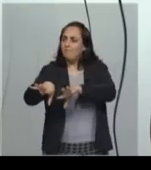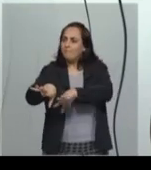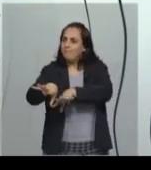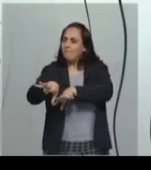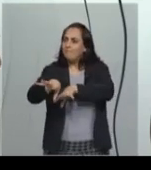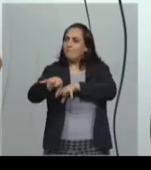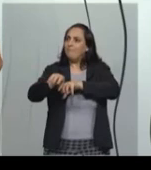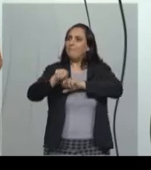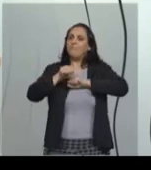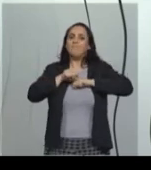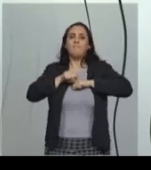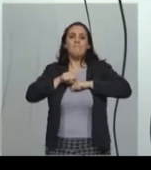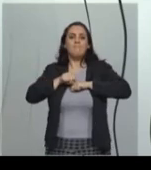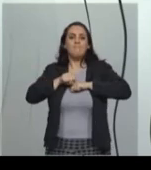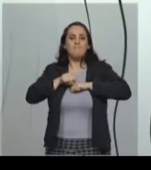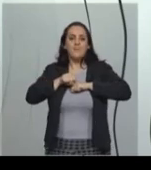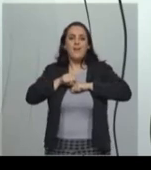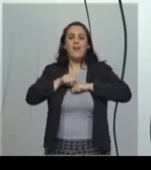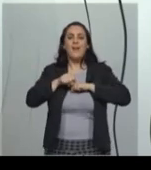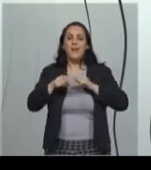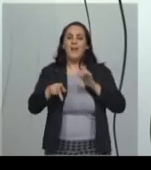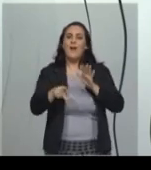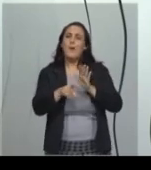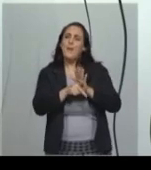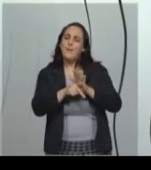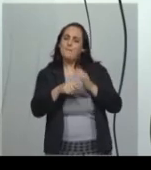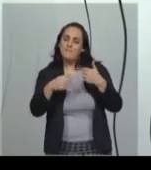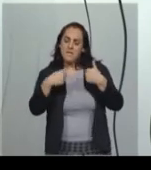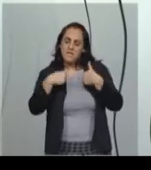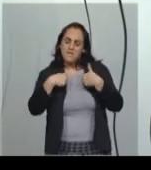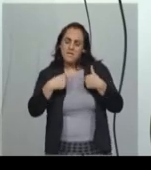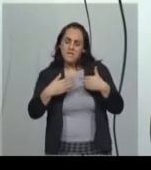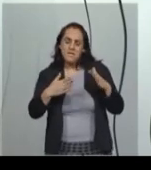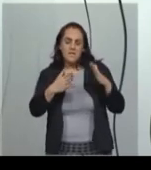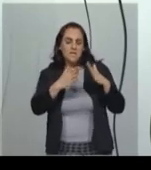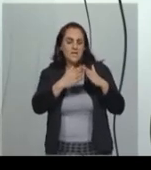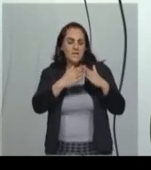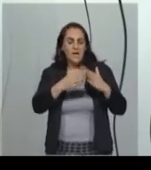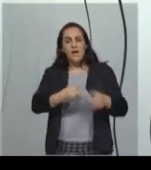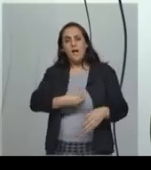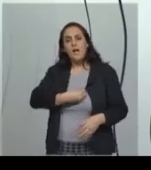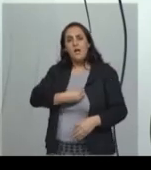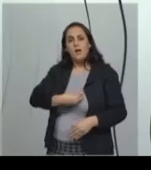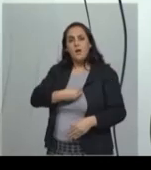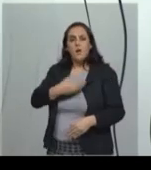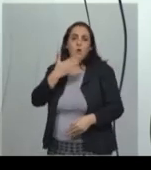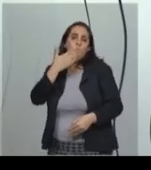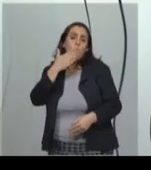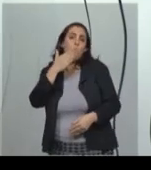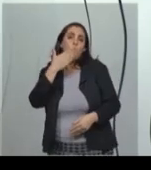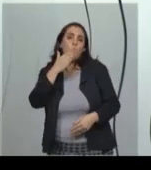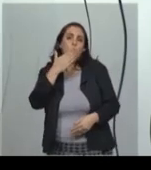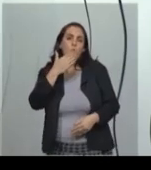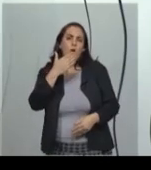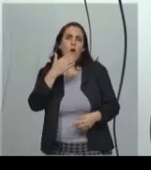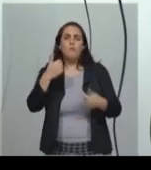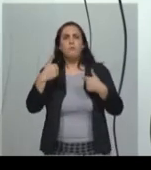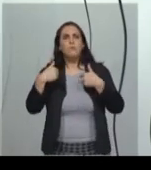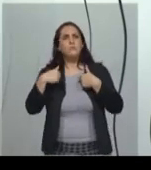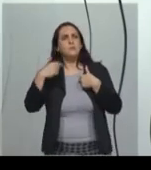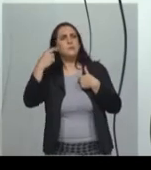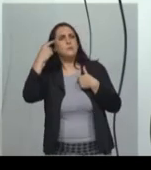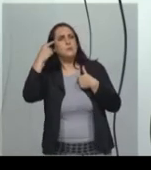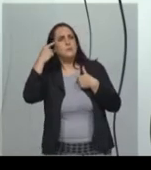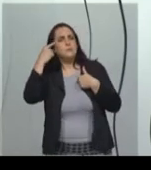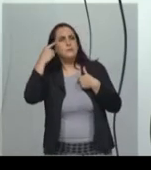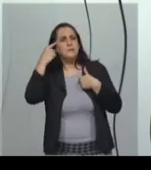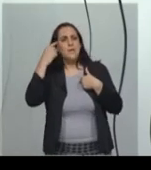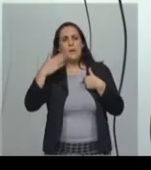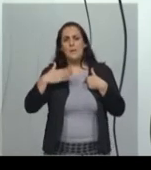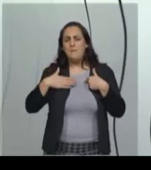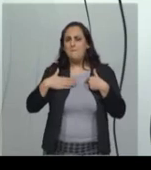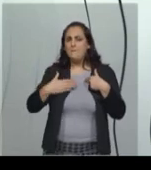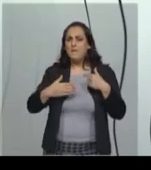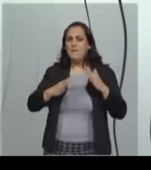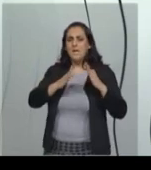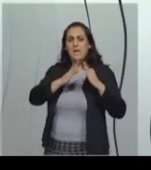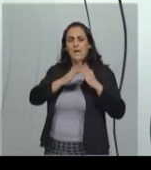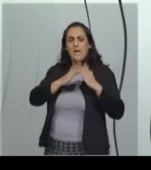Pertenço ao município, que município que é, estou na cidade e qual cidade eu estou, estou na zona rural qual zona rural estou